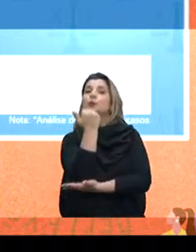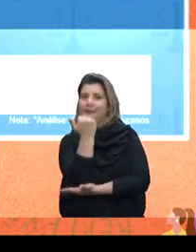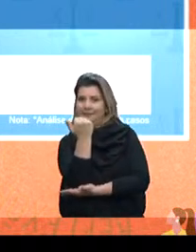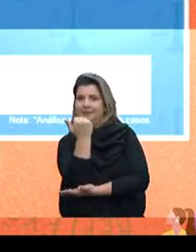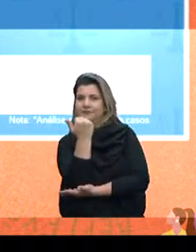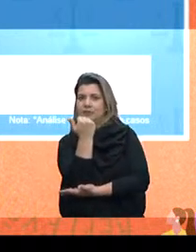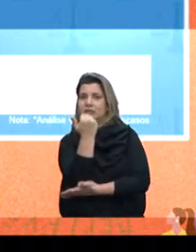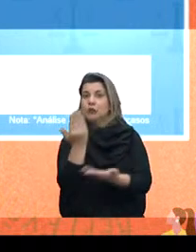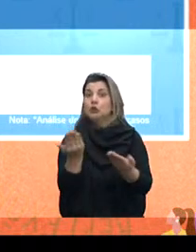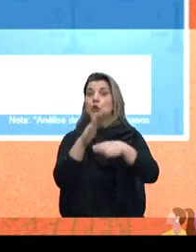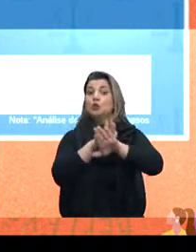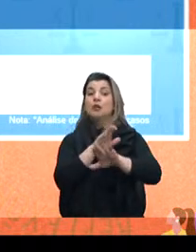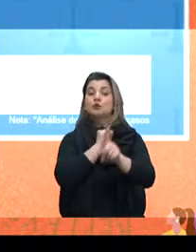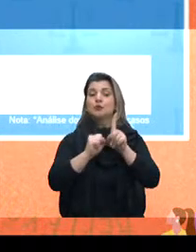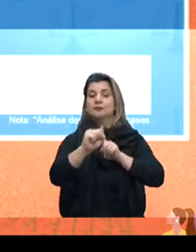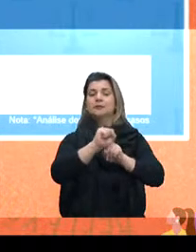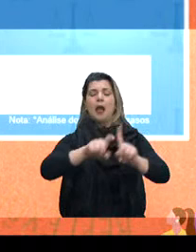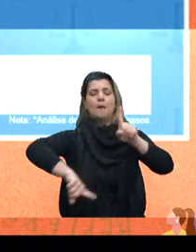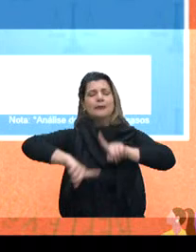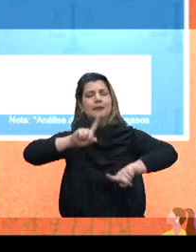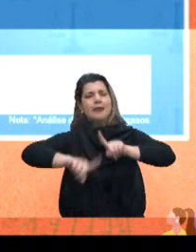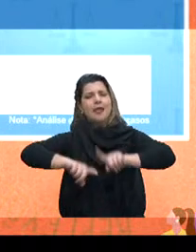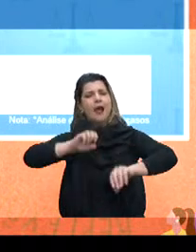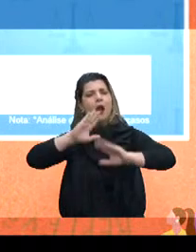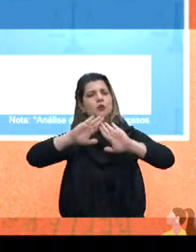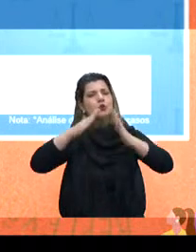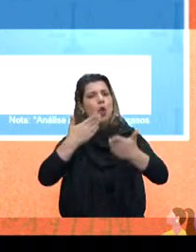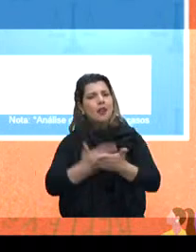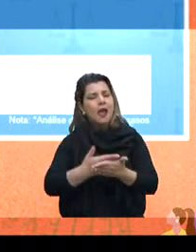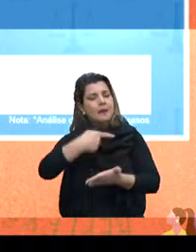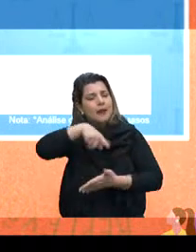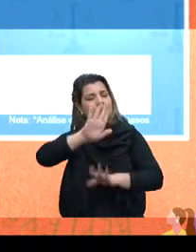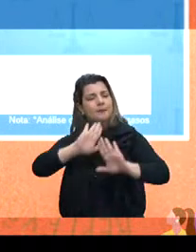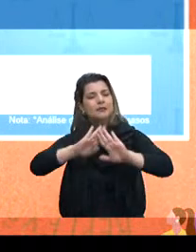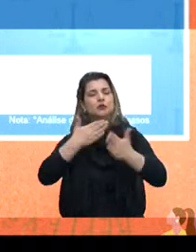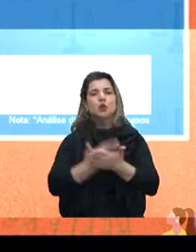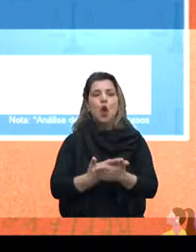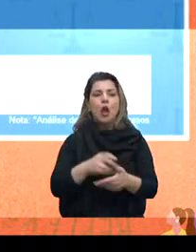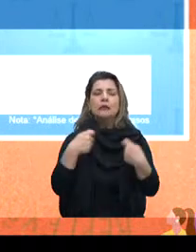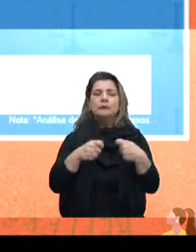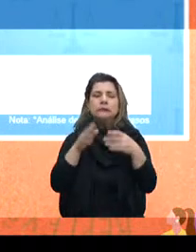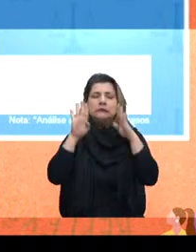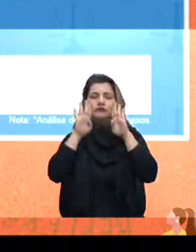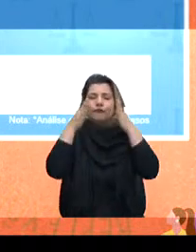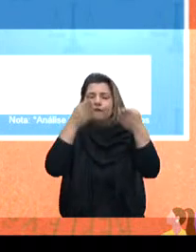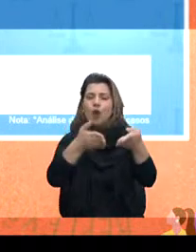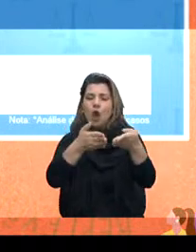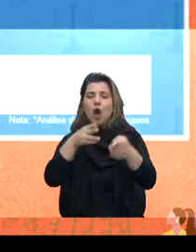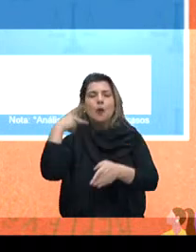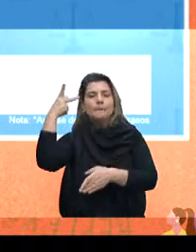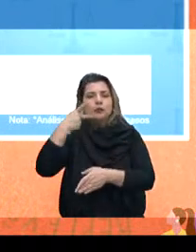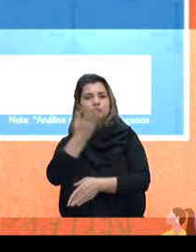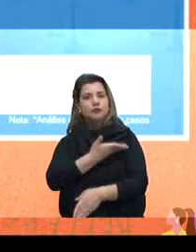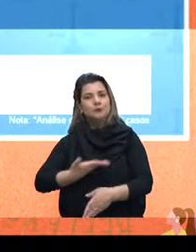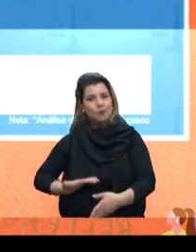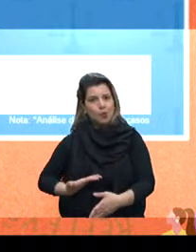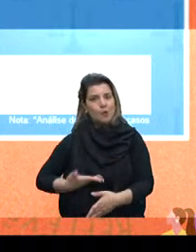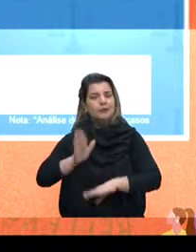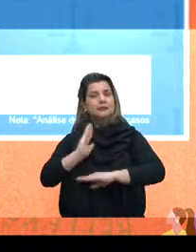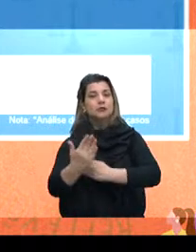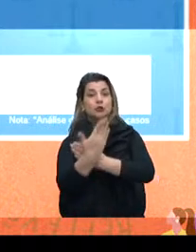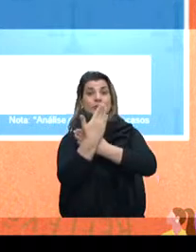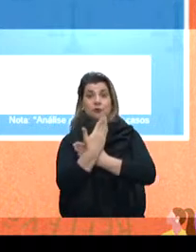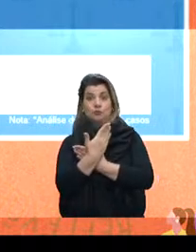precisamos de inclusão social, gente precisa do material escolar para ir para a aula, a gente precisa de atenção ainda, de políticas públicas que nos